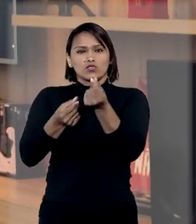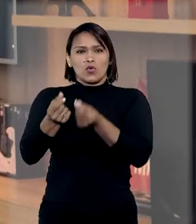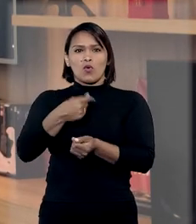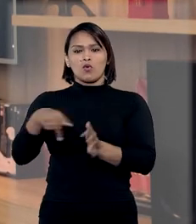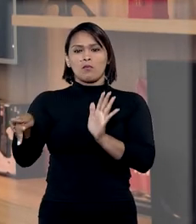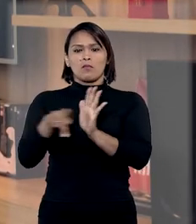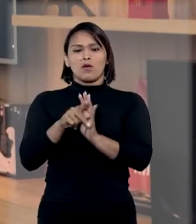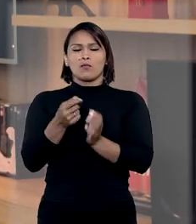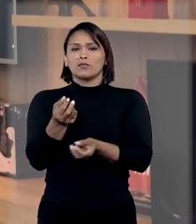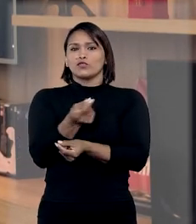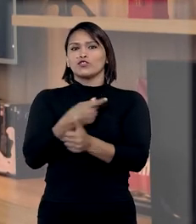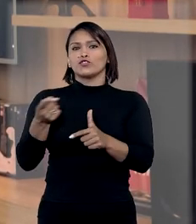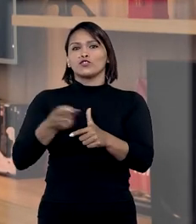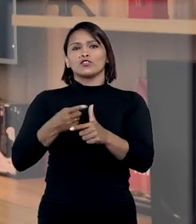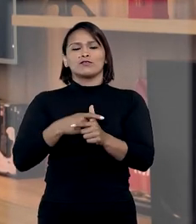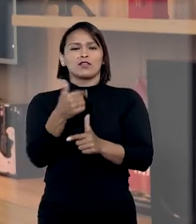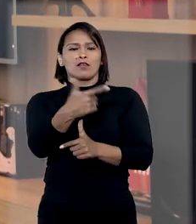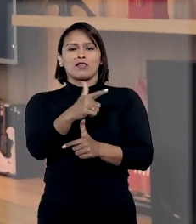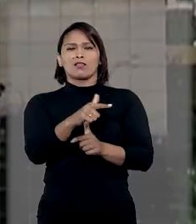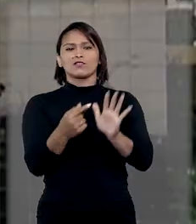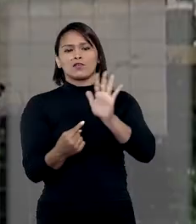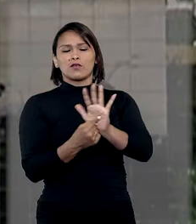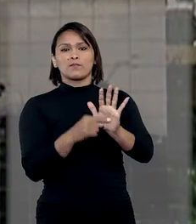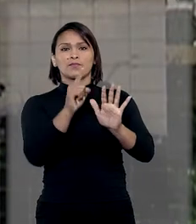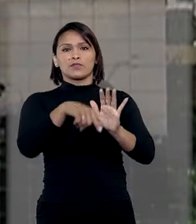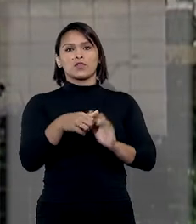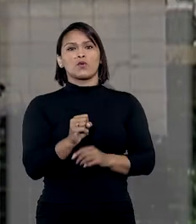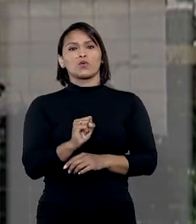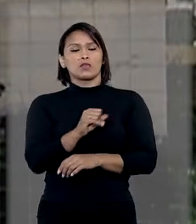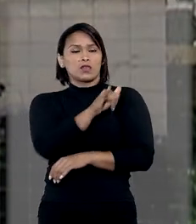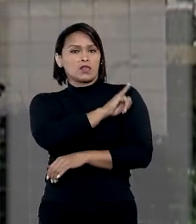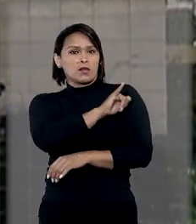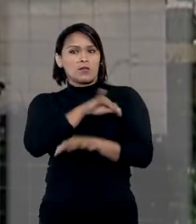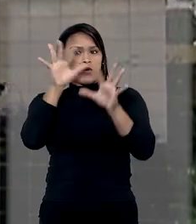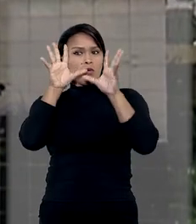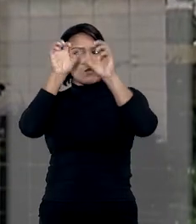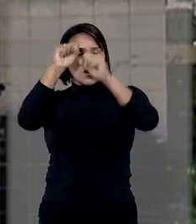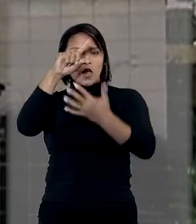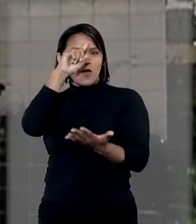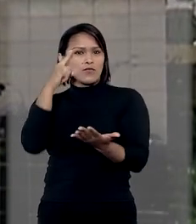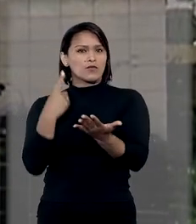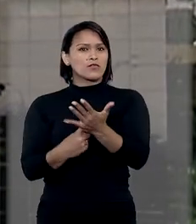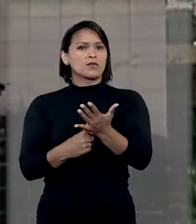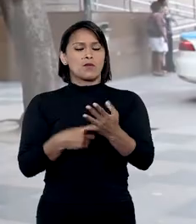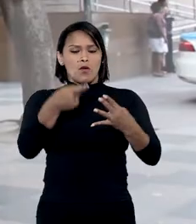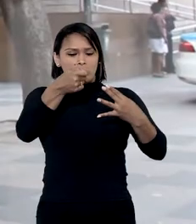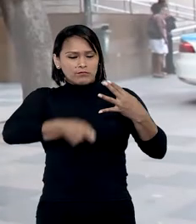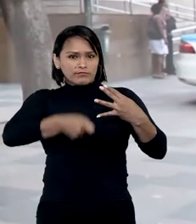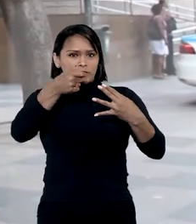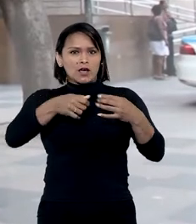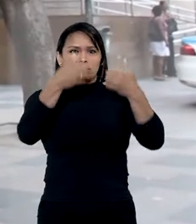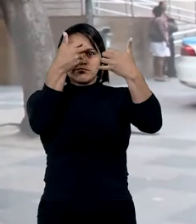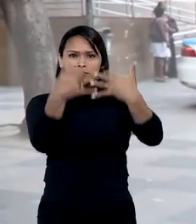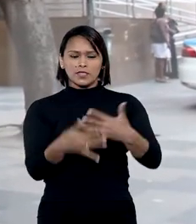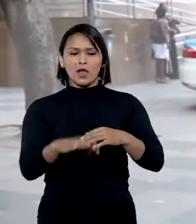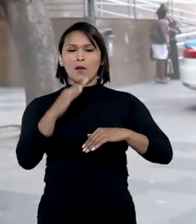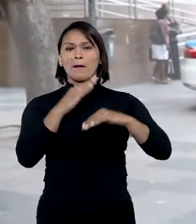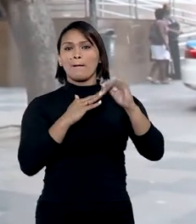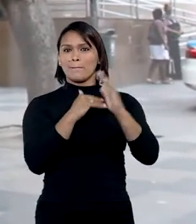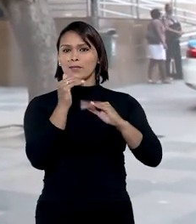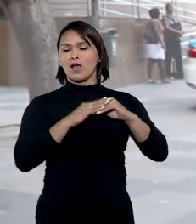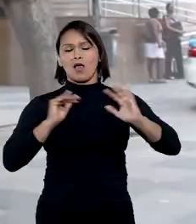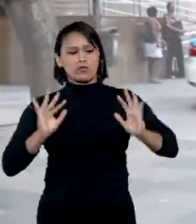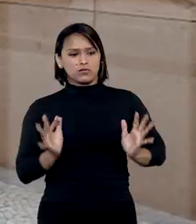automáticos de dívidas não reconhecidas. O Tribunal de Justiça do Rio de Janeiro confirmou a decisão sob o argumento de que a